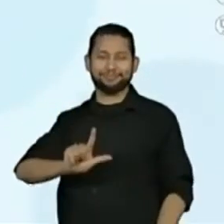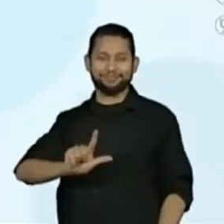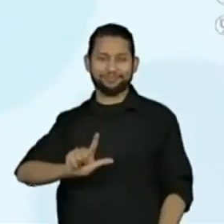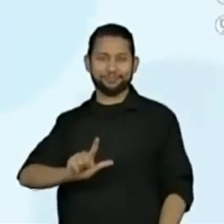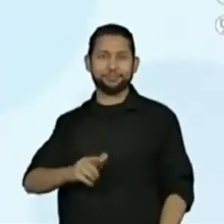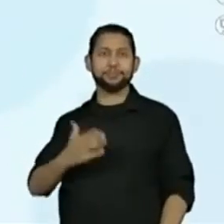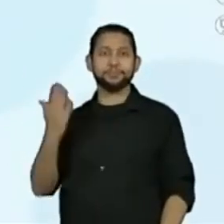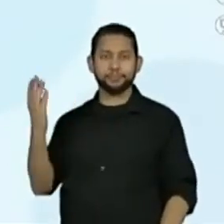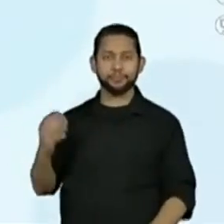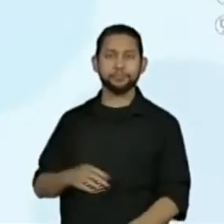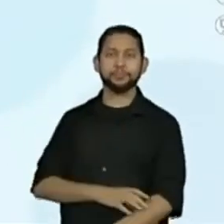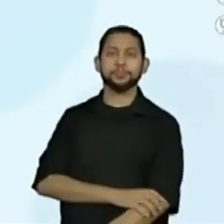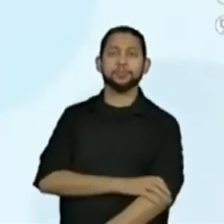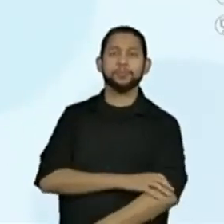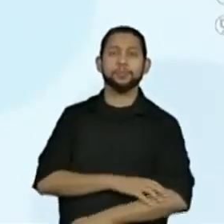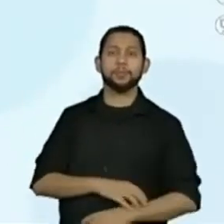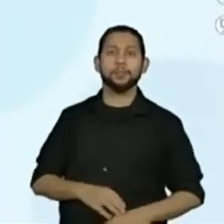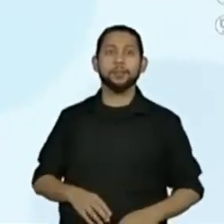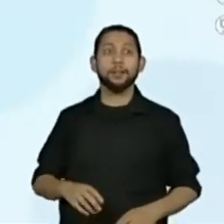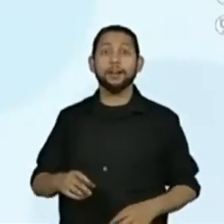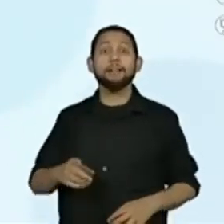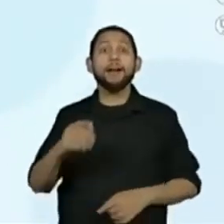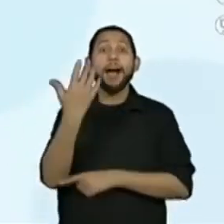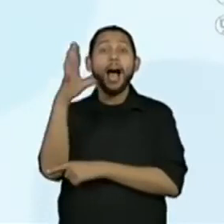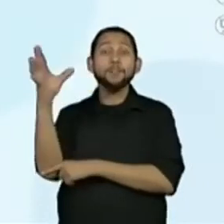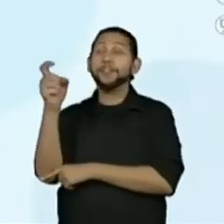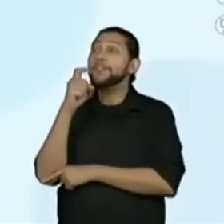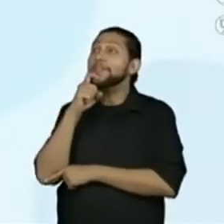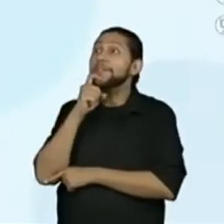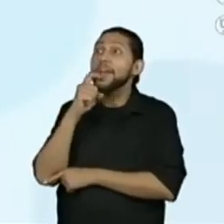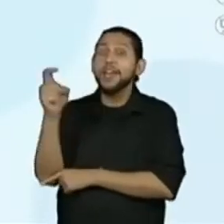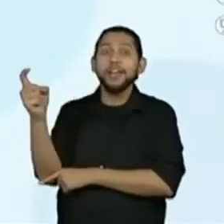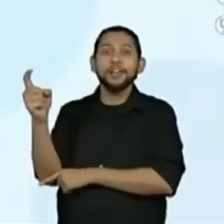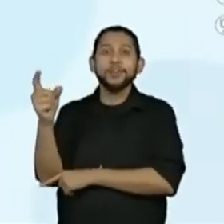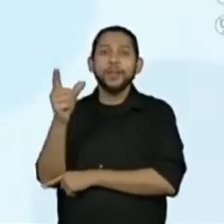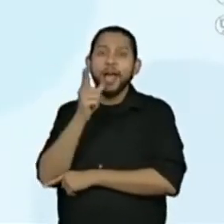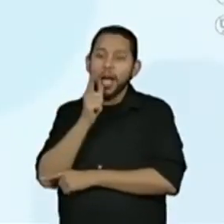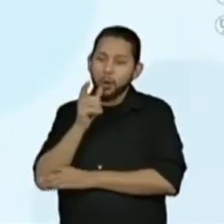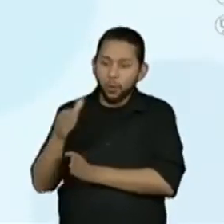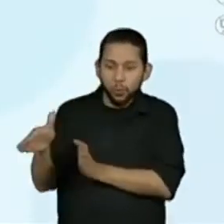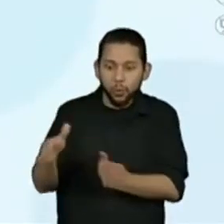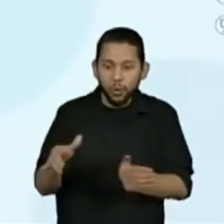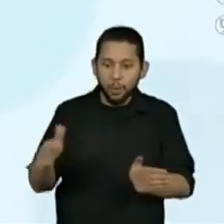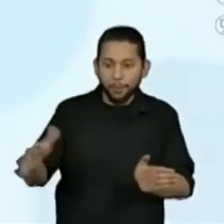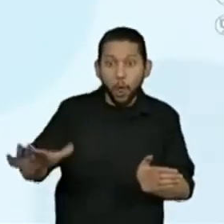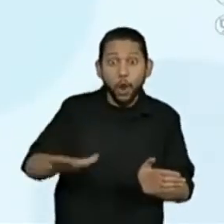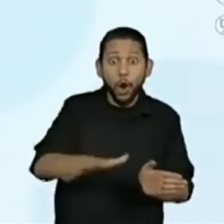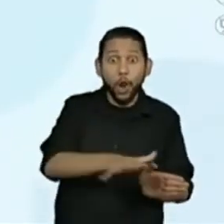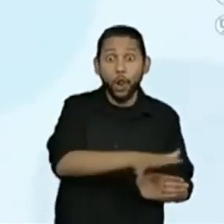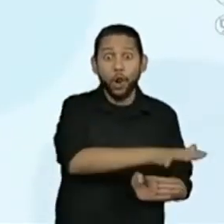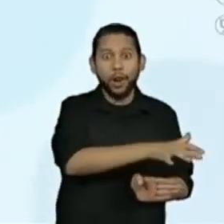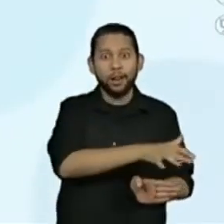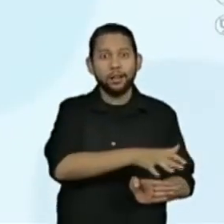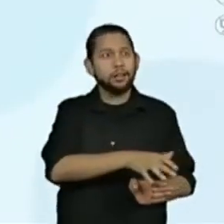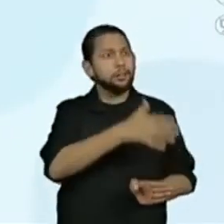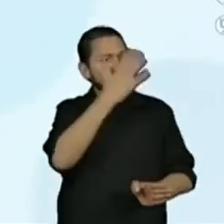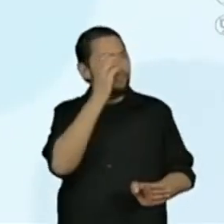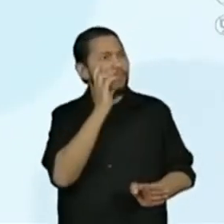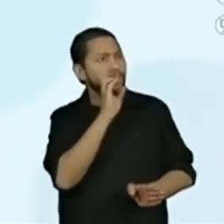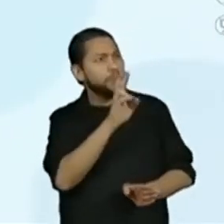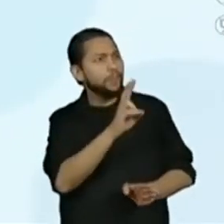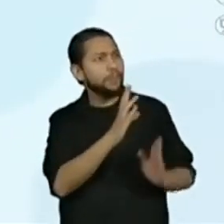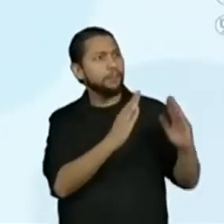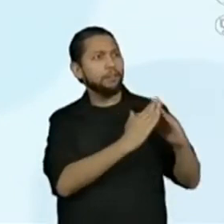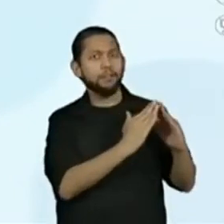O verdor das árvores, a correnteza dos ribeirões, a habitação dos homens